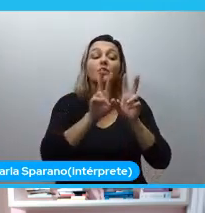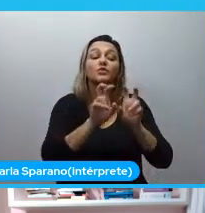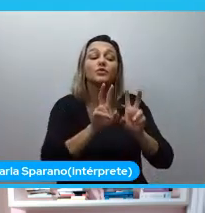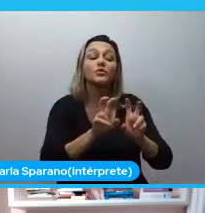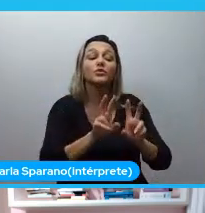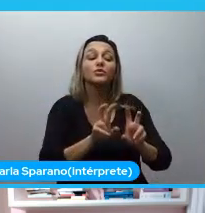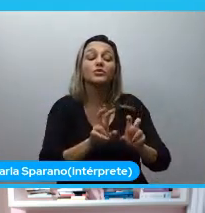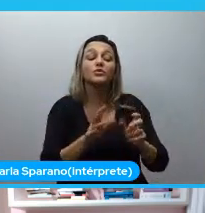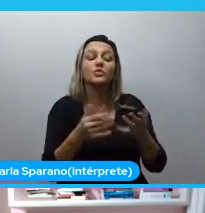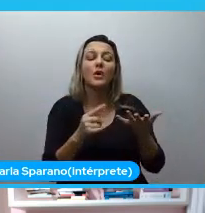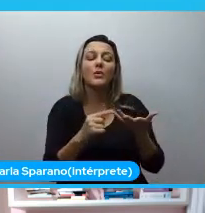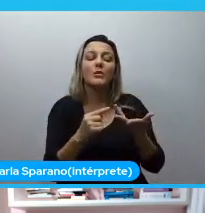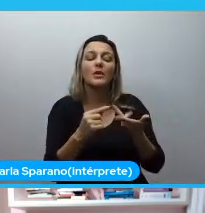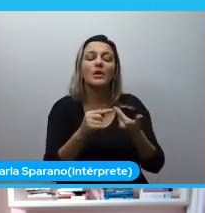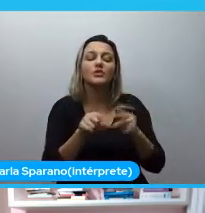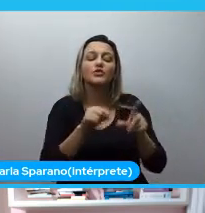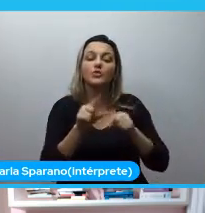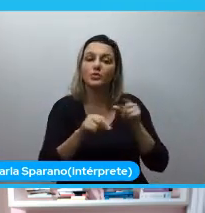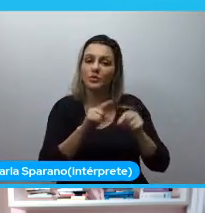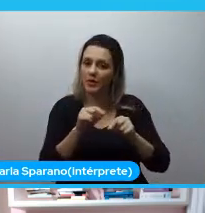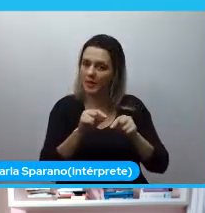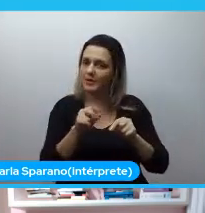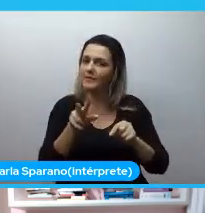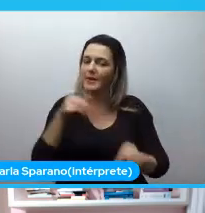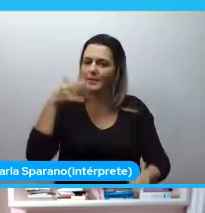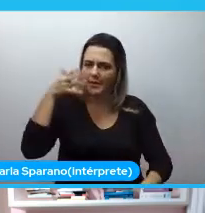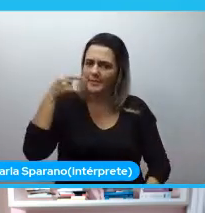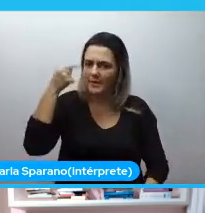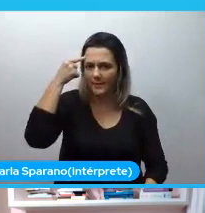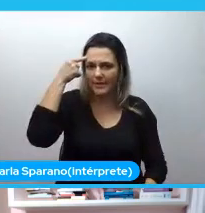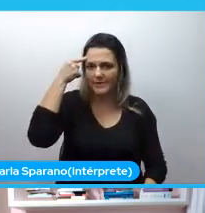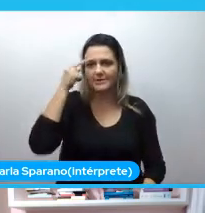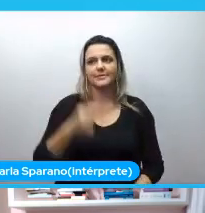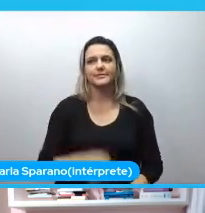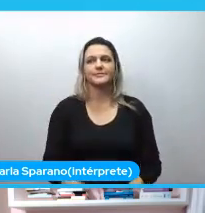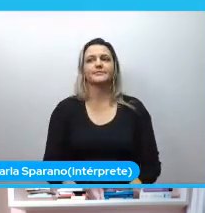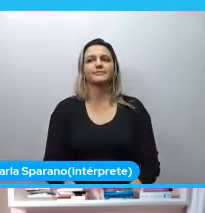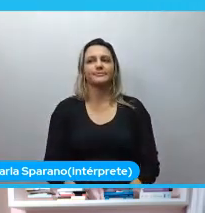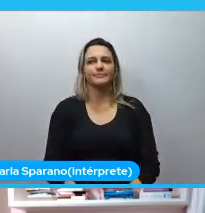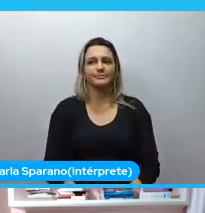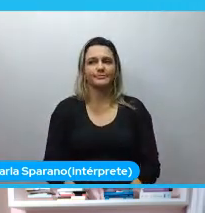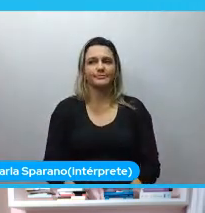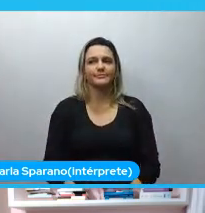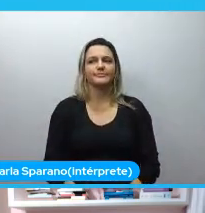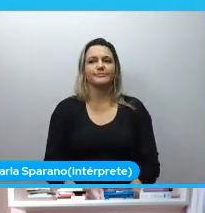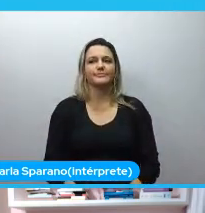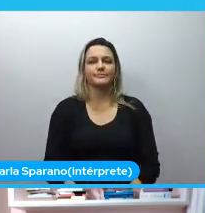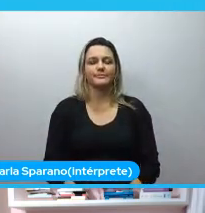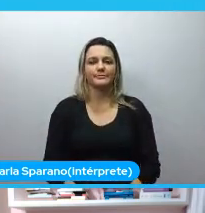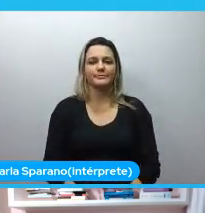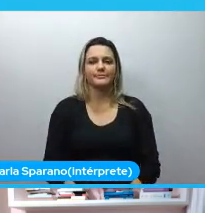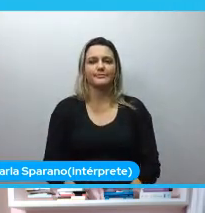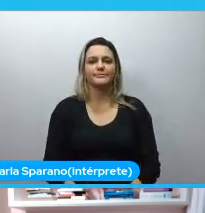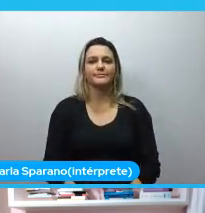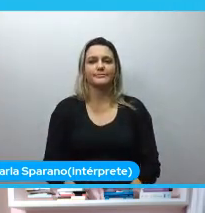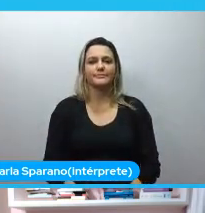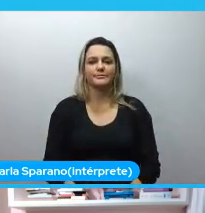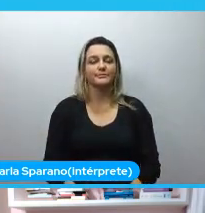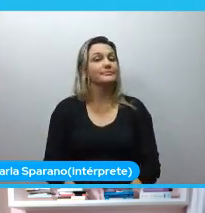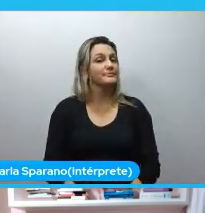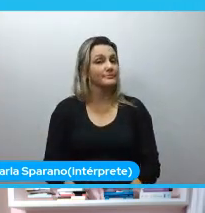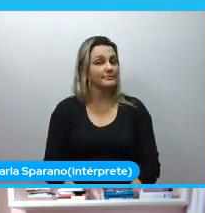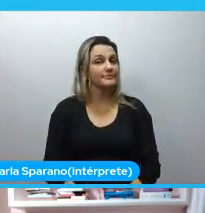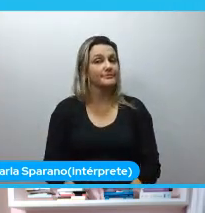acho que era era um pouco disso que eu queria trazer então a gente vai a gente vai